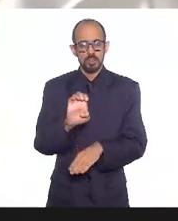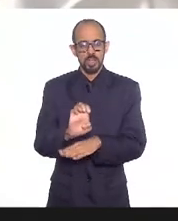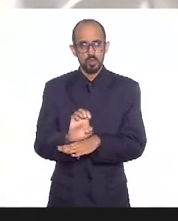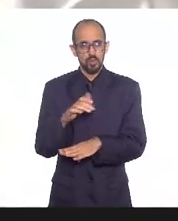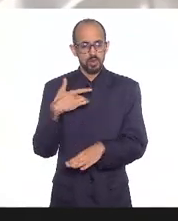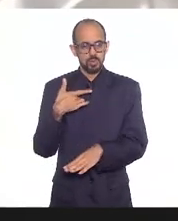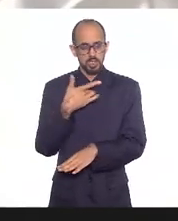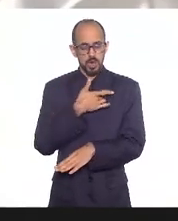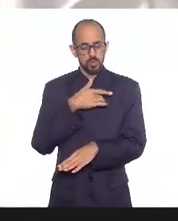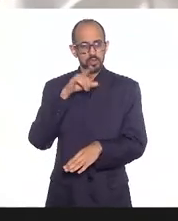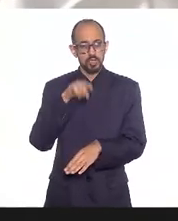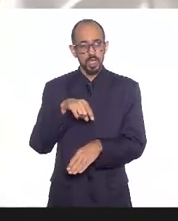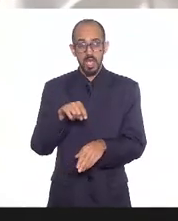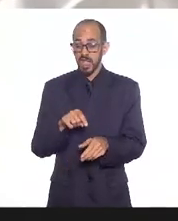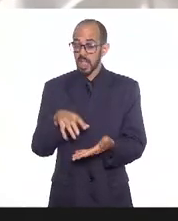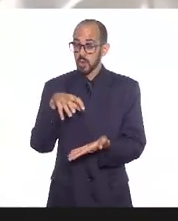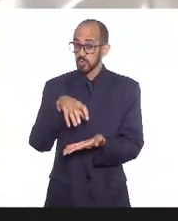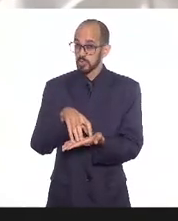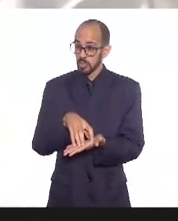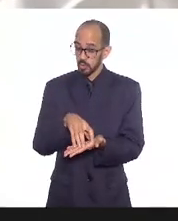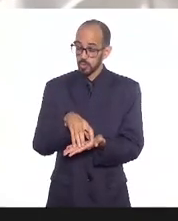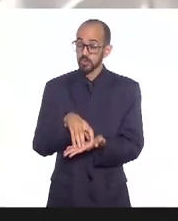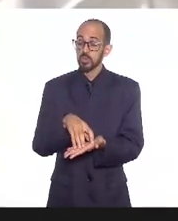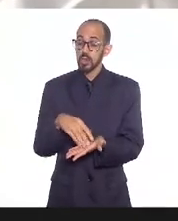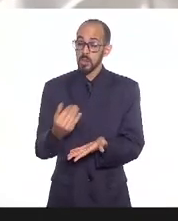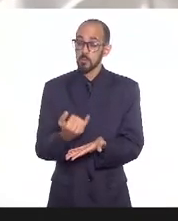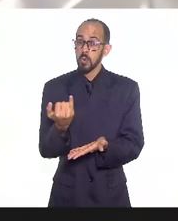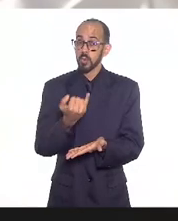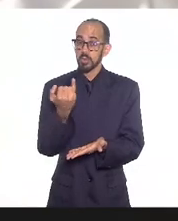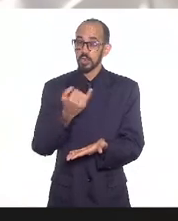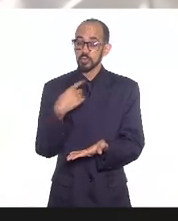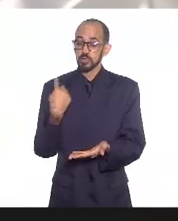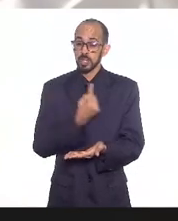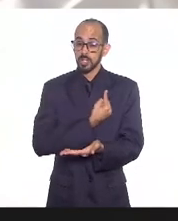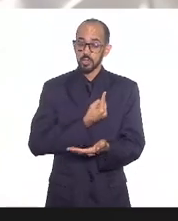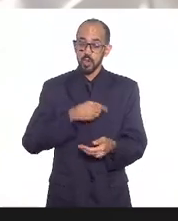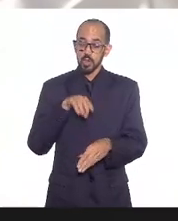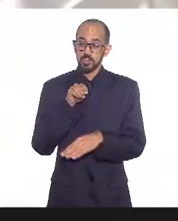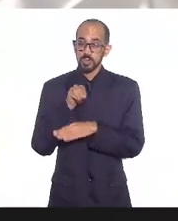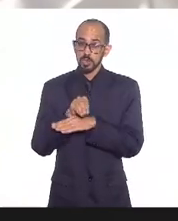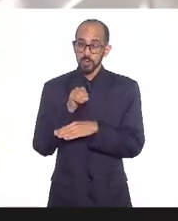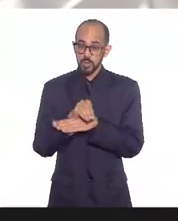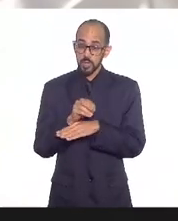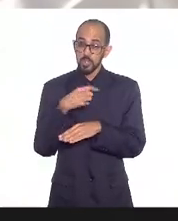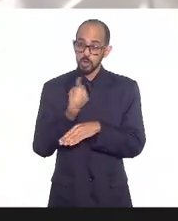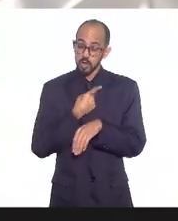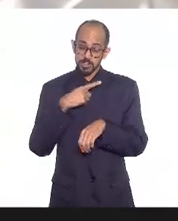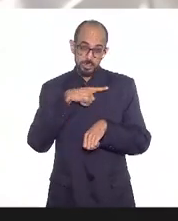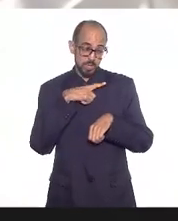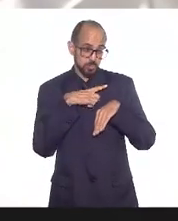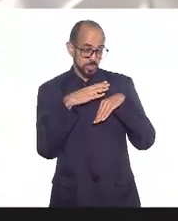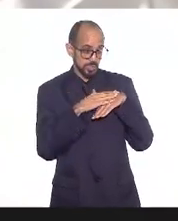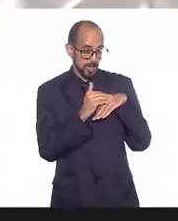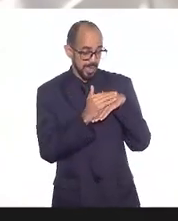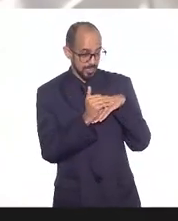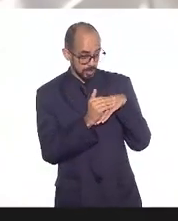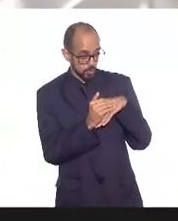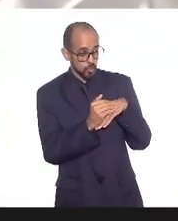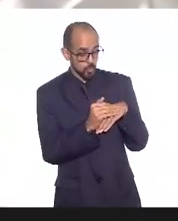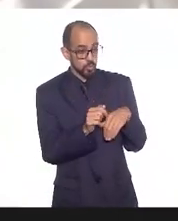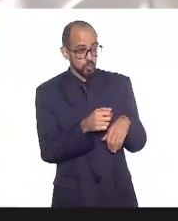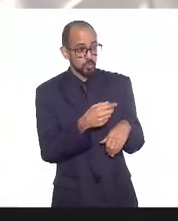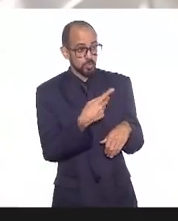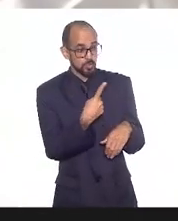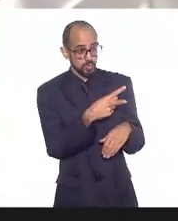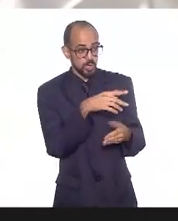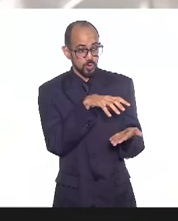que é um órgão que muito zeloso para nós que nós temos muito carinho Maria Celina porque sobretudo você